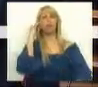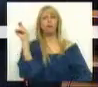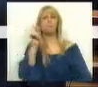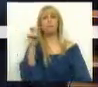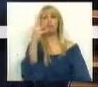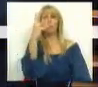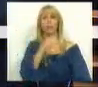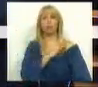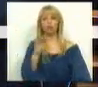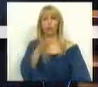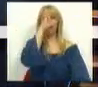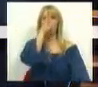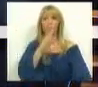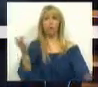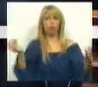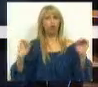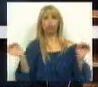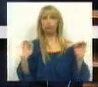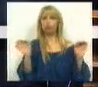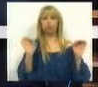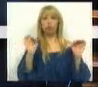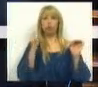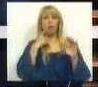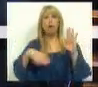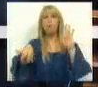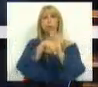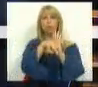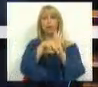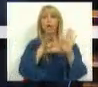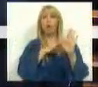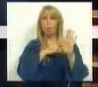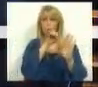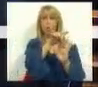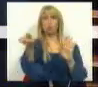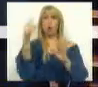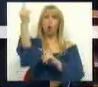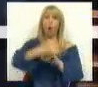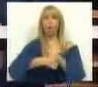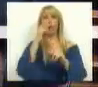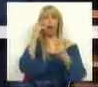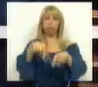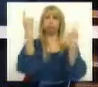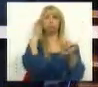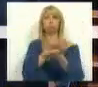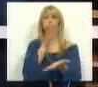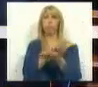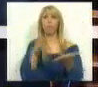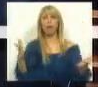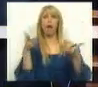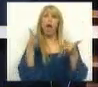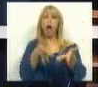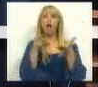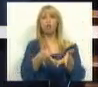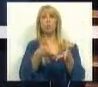meses, Sr. Primeiro-Ministro, e ainda não existe a portaria que os senhores estão obrigados a colocar cá fora para ajudar à